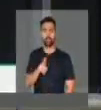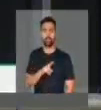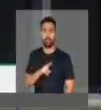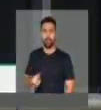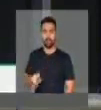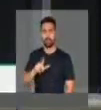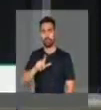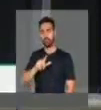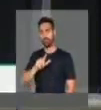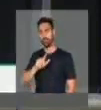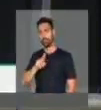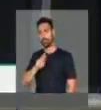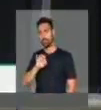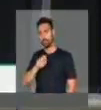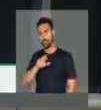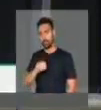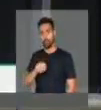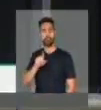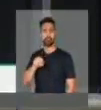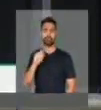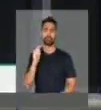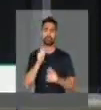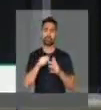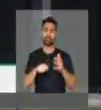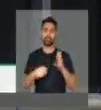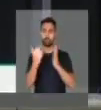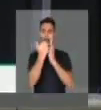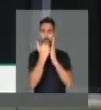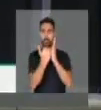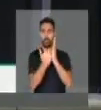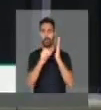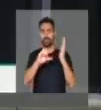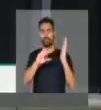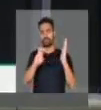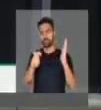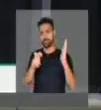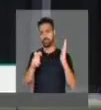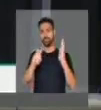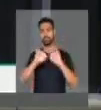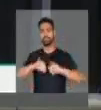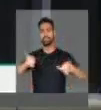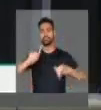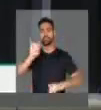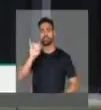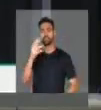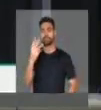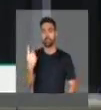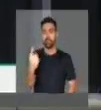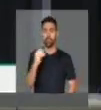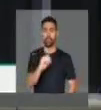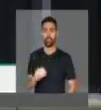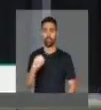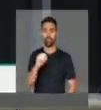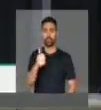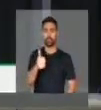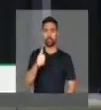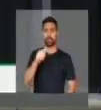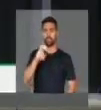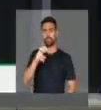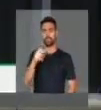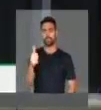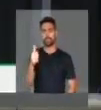através da publicação de suas 95 teses, em 31 de outubro de 1517,